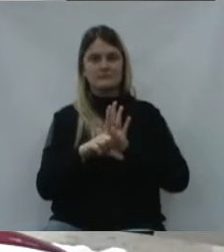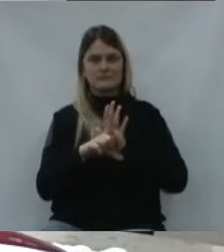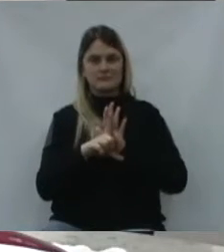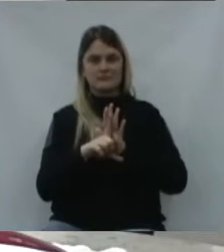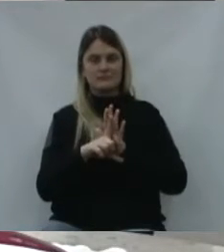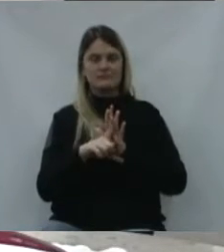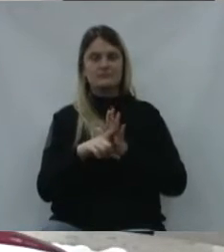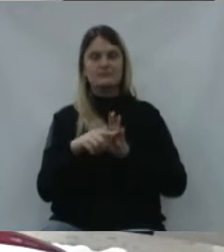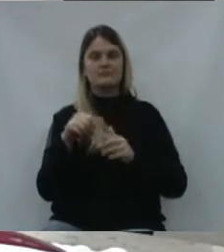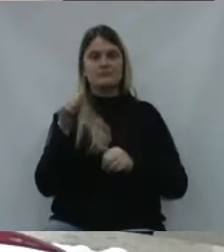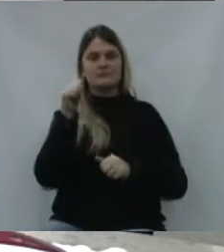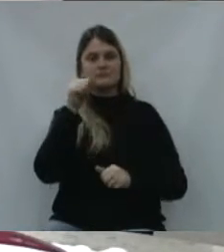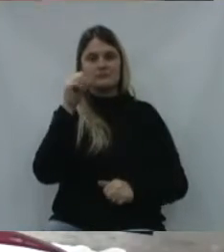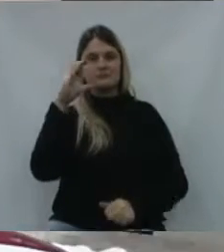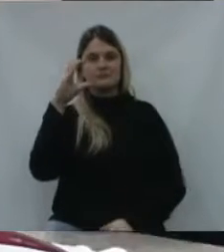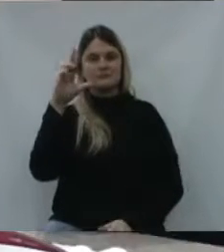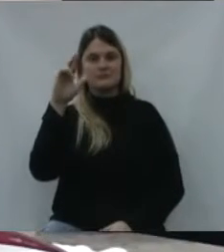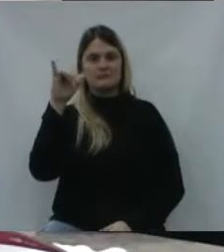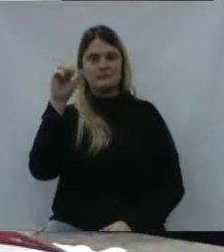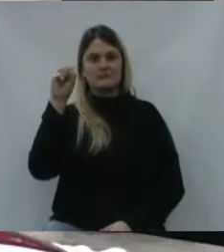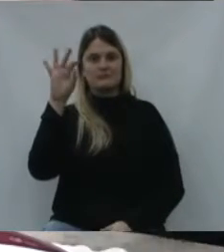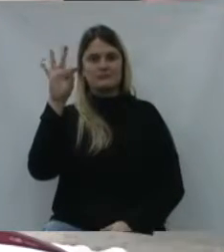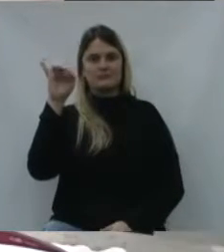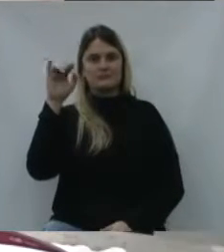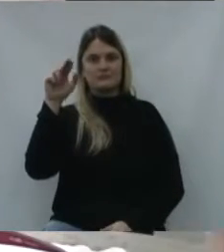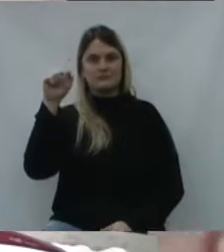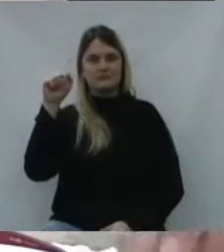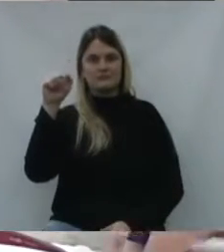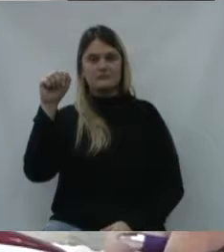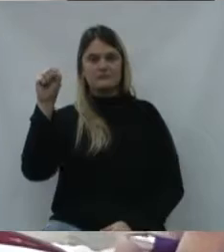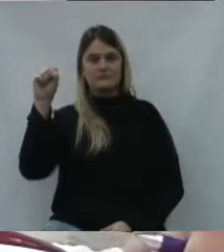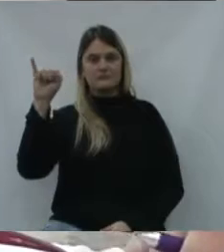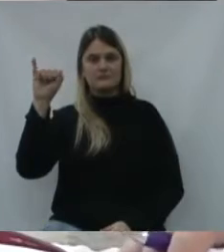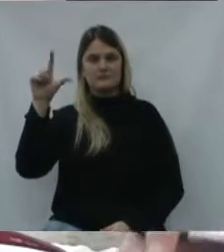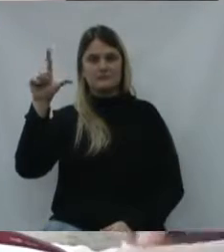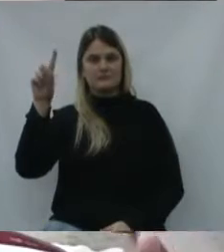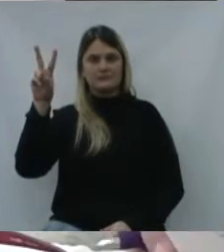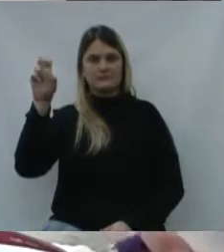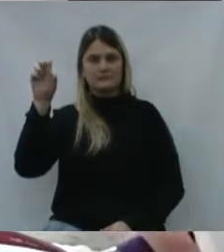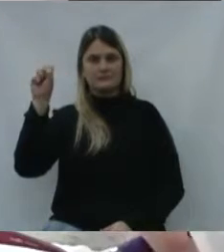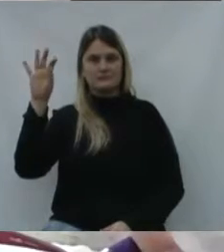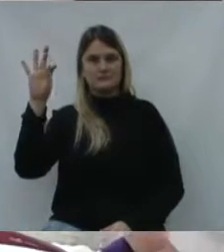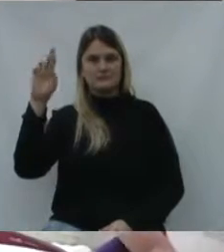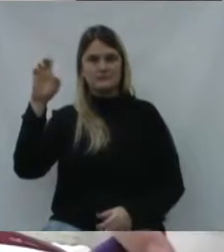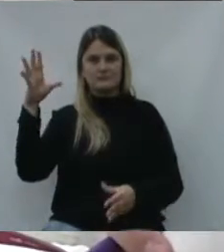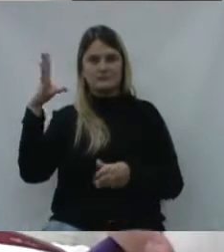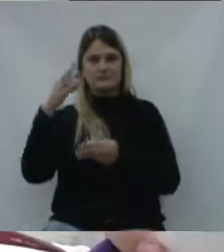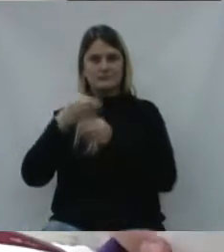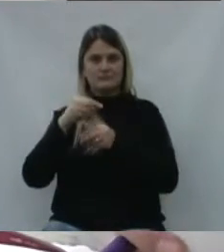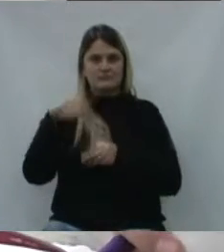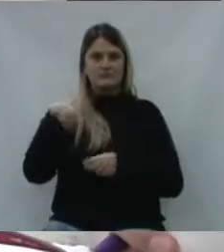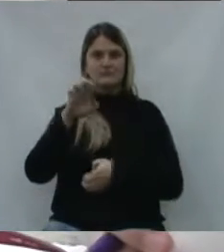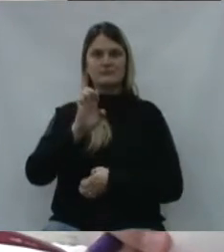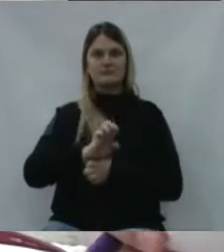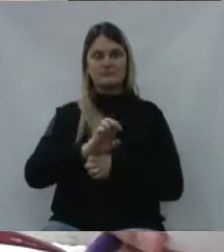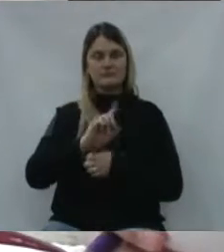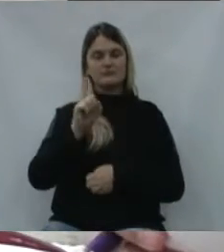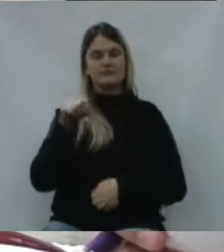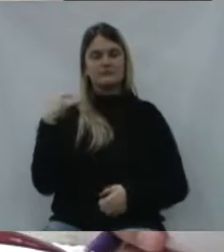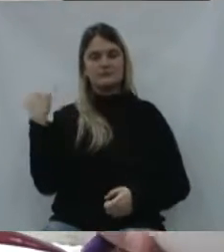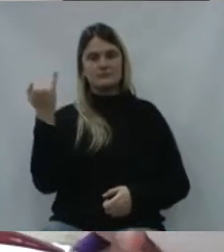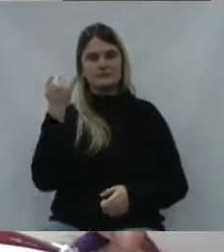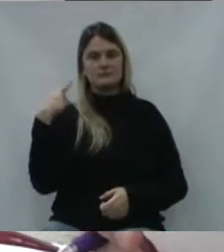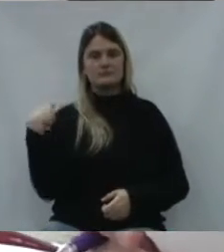que a Cristina Silvestre, deputada estadual, incluiu no nosso Estado. E é muito